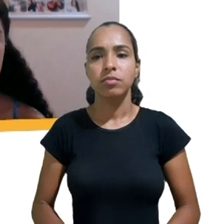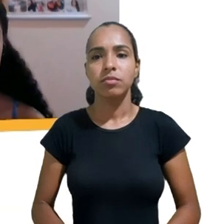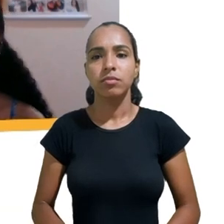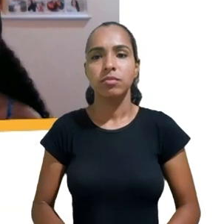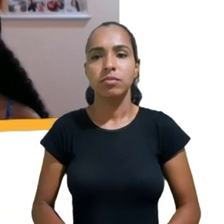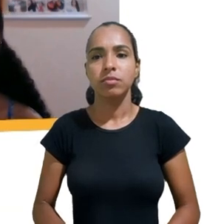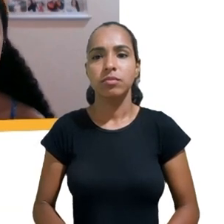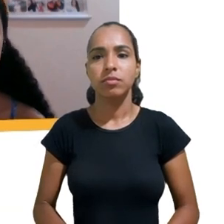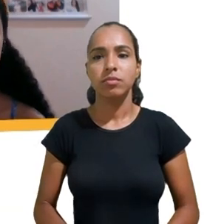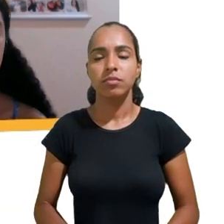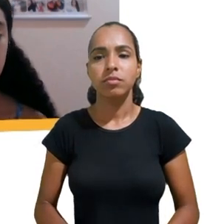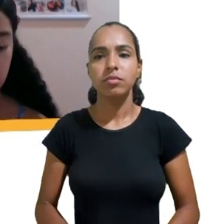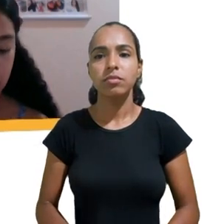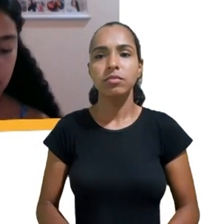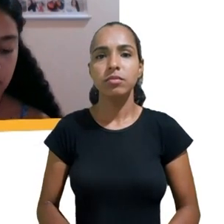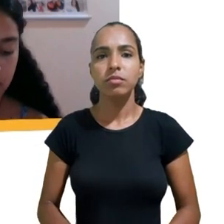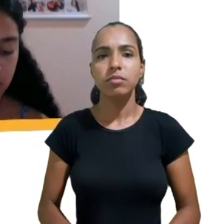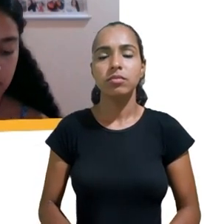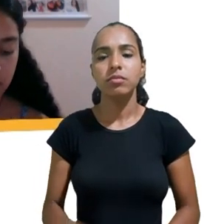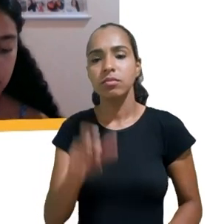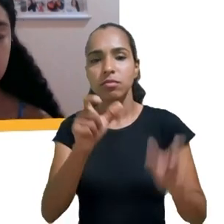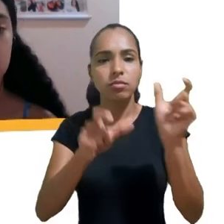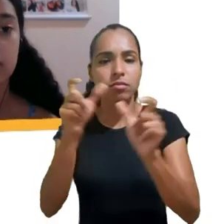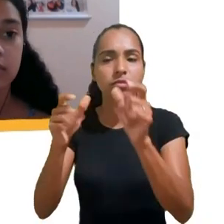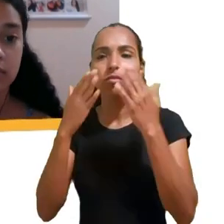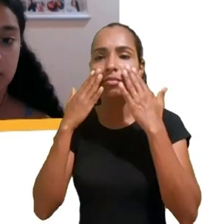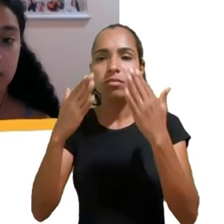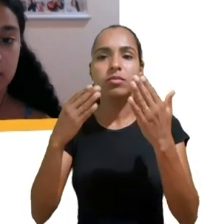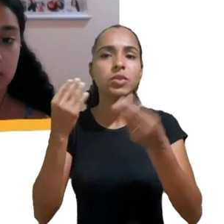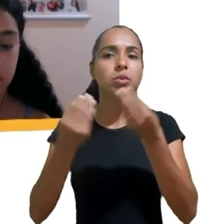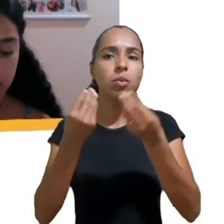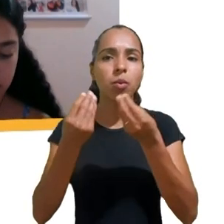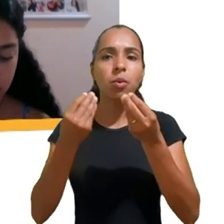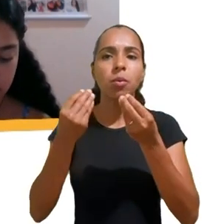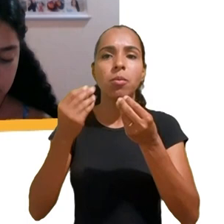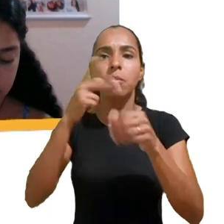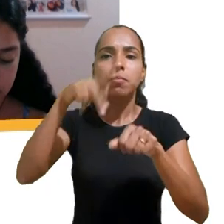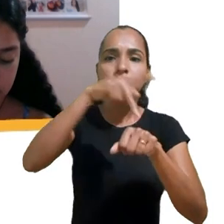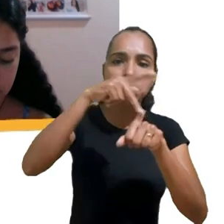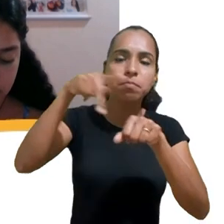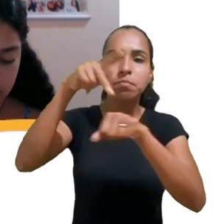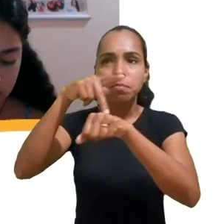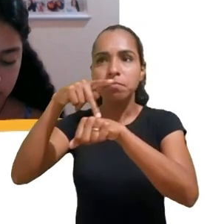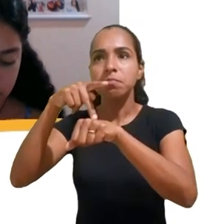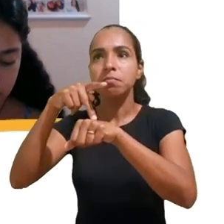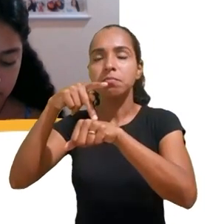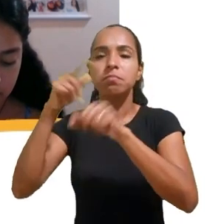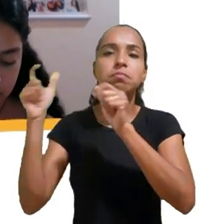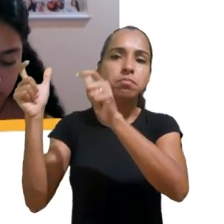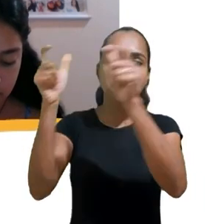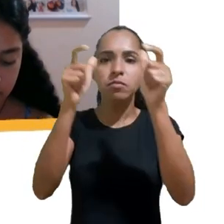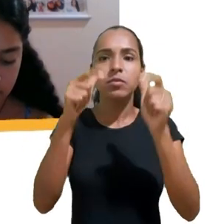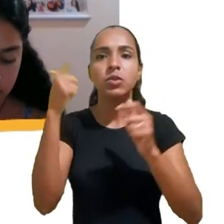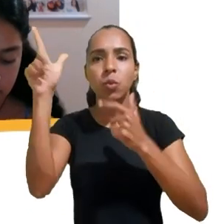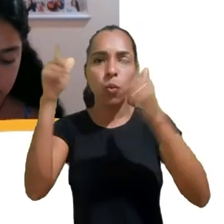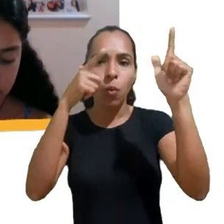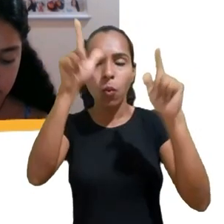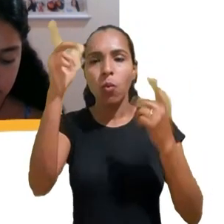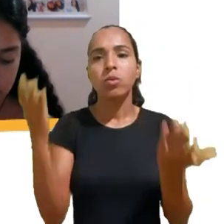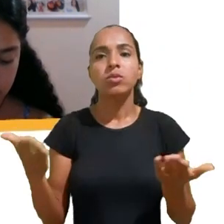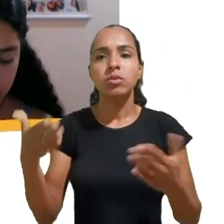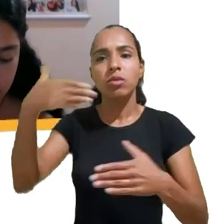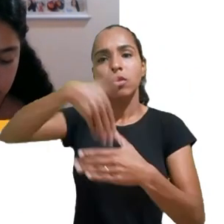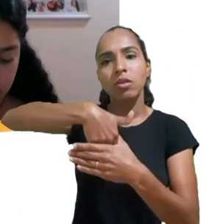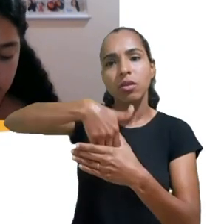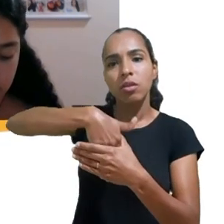democracia dos países, inclusive, quando a gente está discutindo outros temas como processos eleitorais, decisões, que um país vai